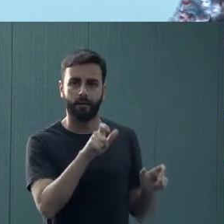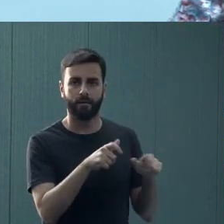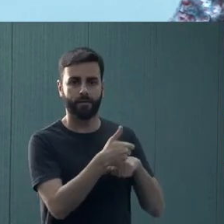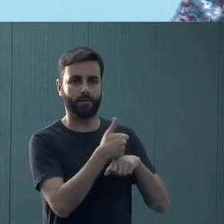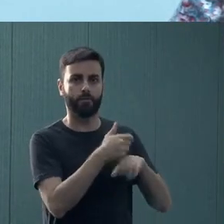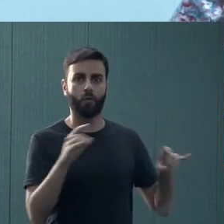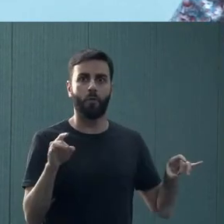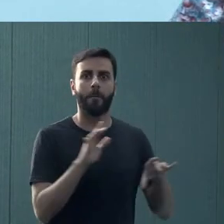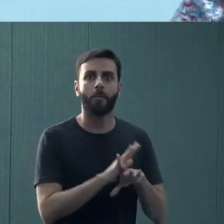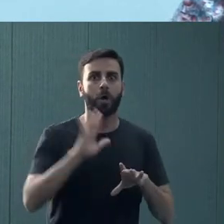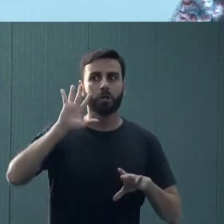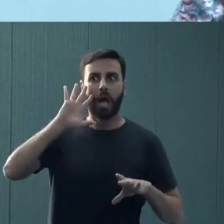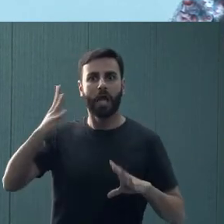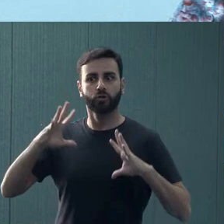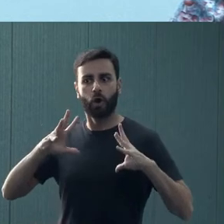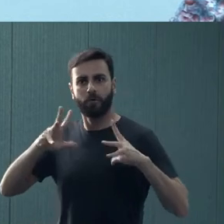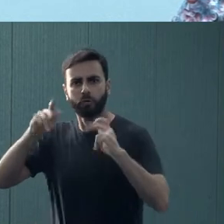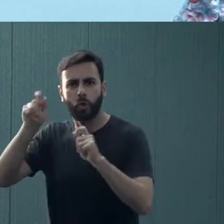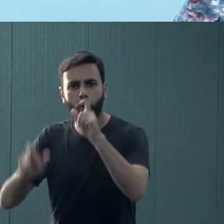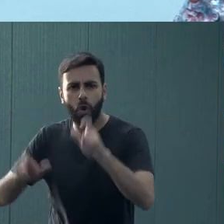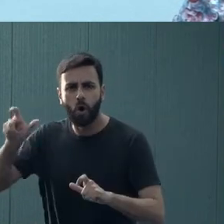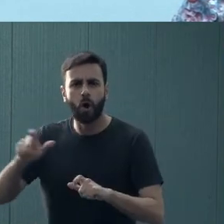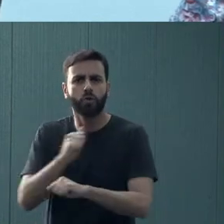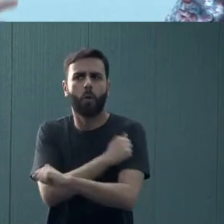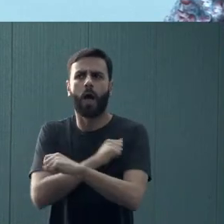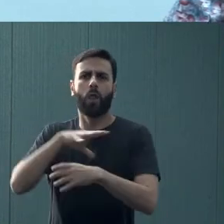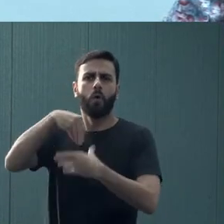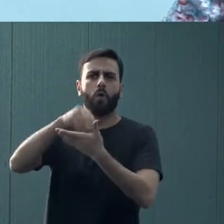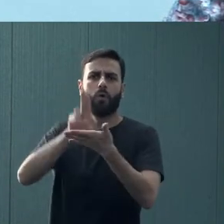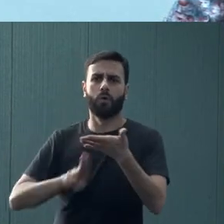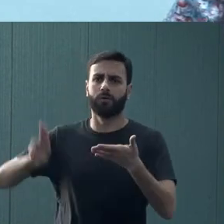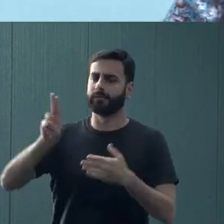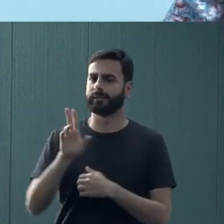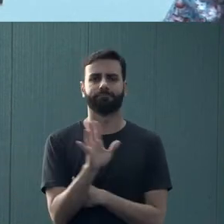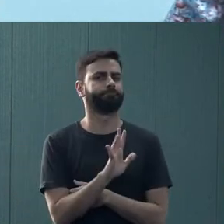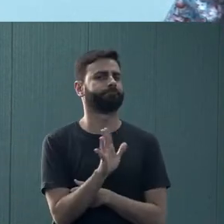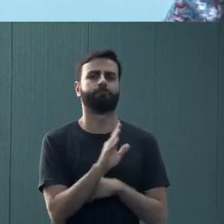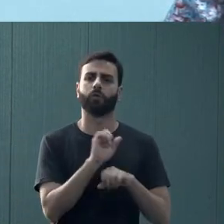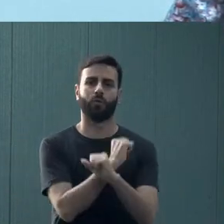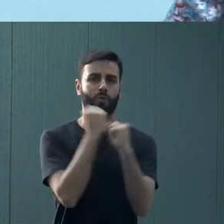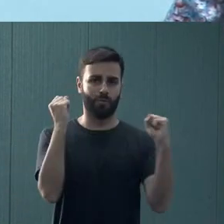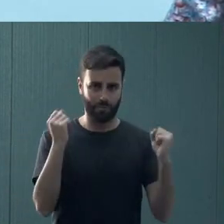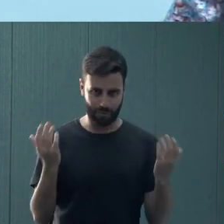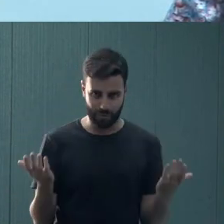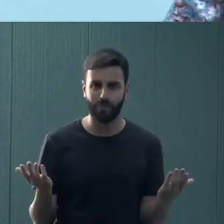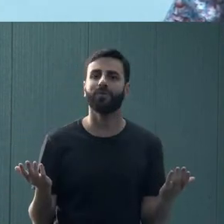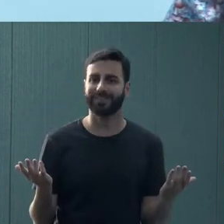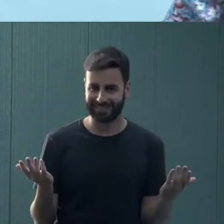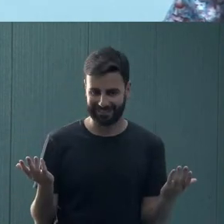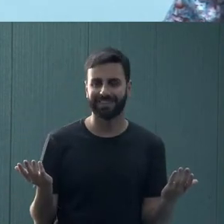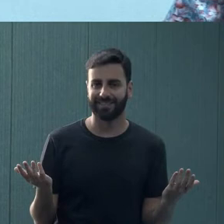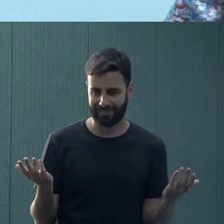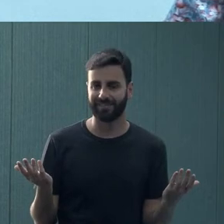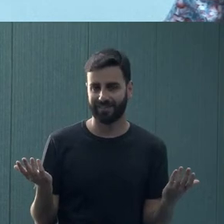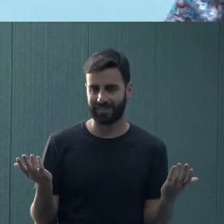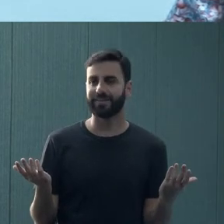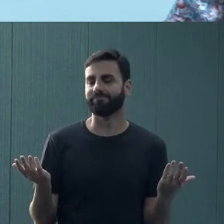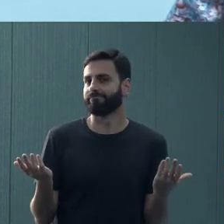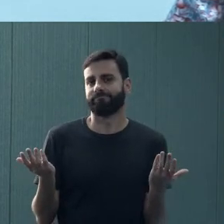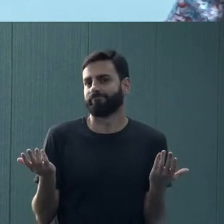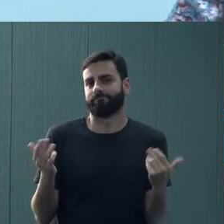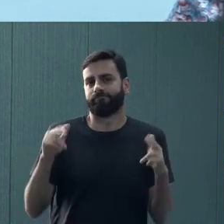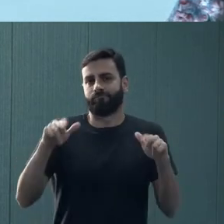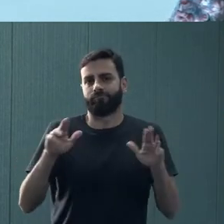vai dar conta de atender todo mundo da forma como cada um tem expectativa. Então, é